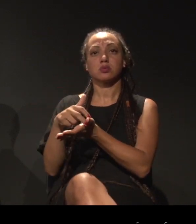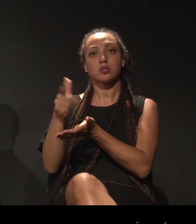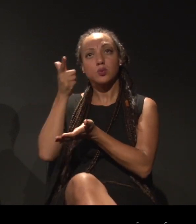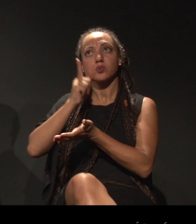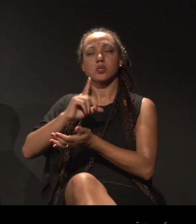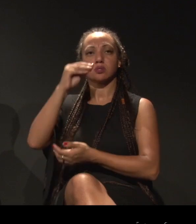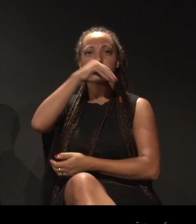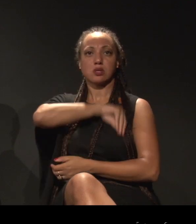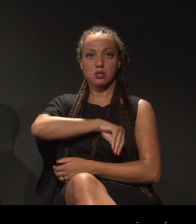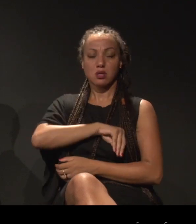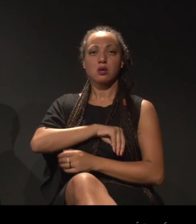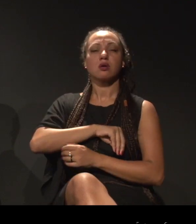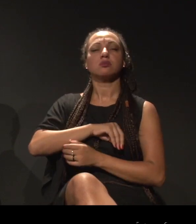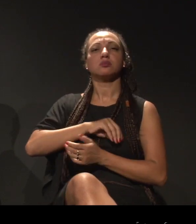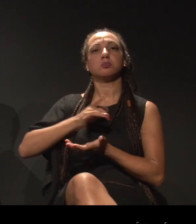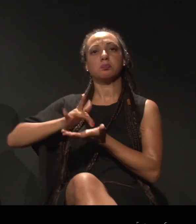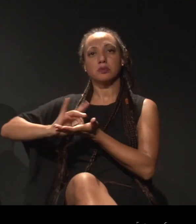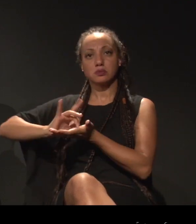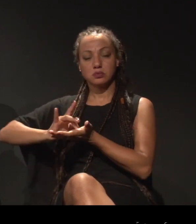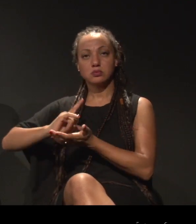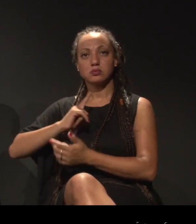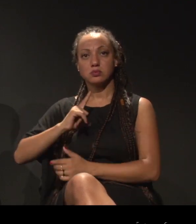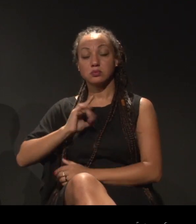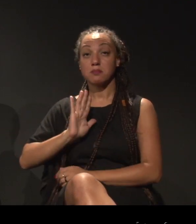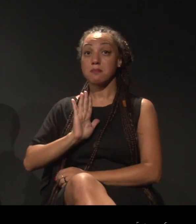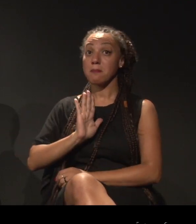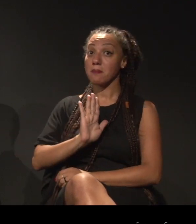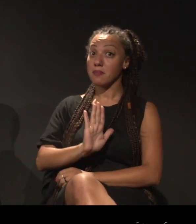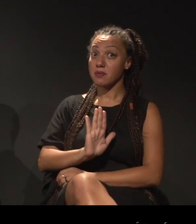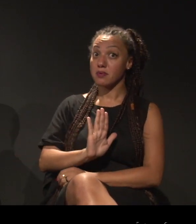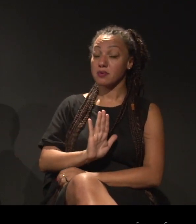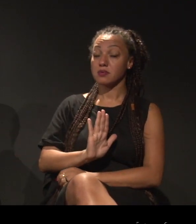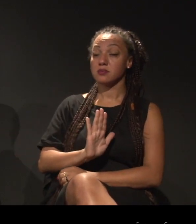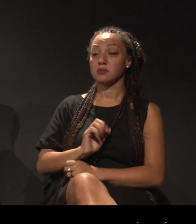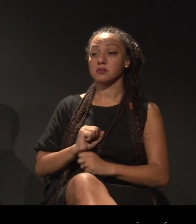ganham salário como bailarinos e dançarinos. Só que